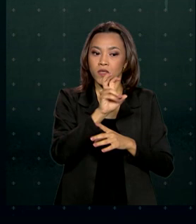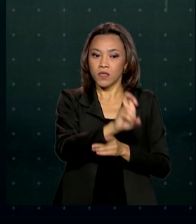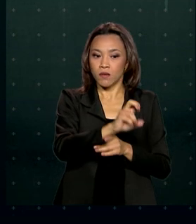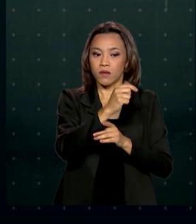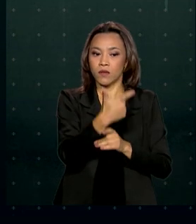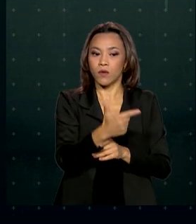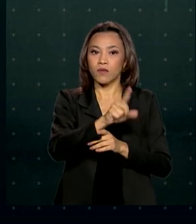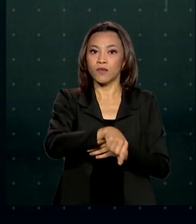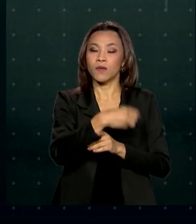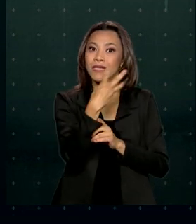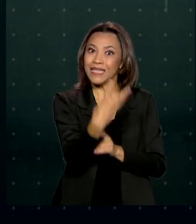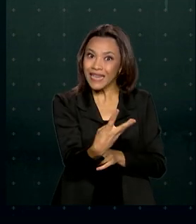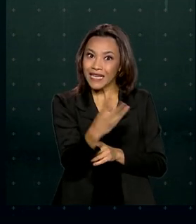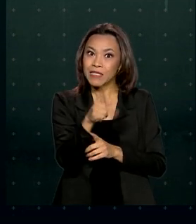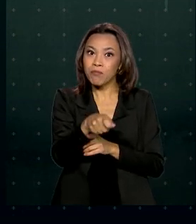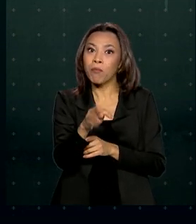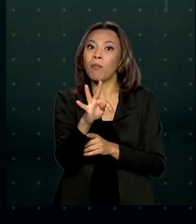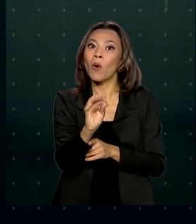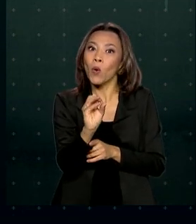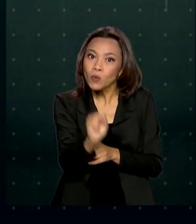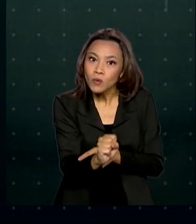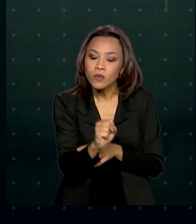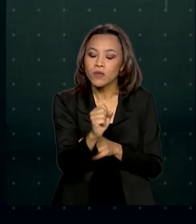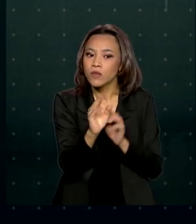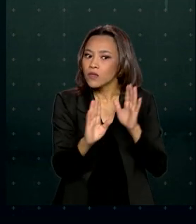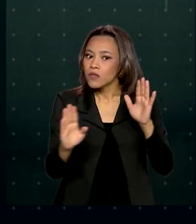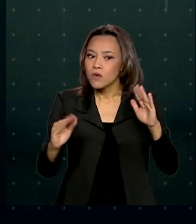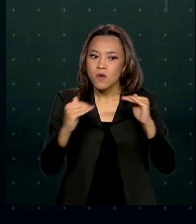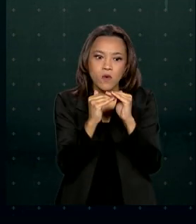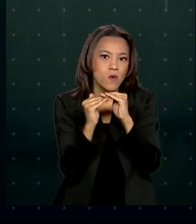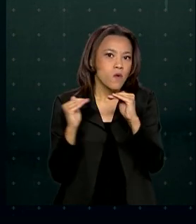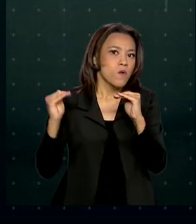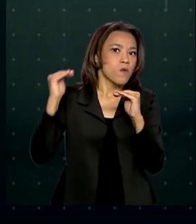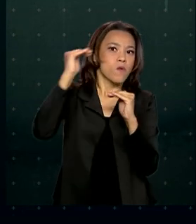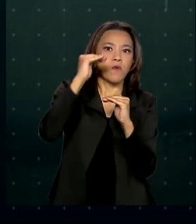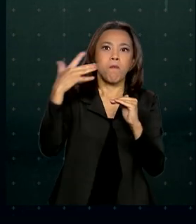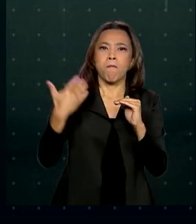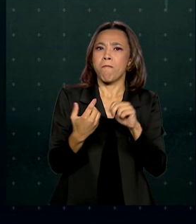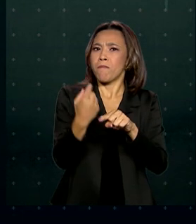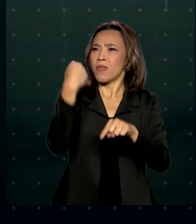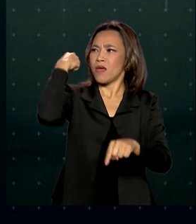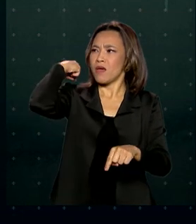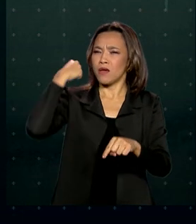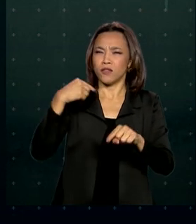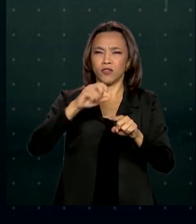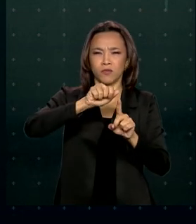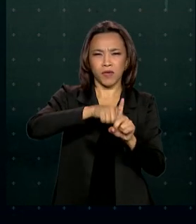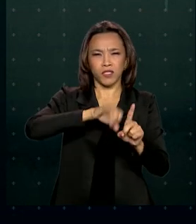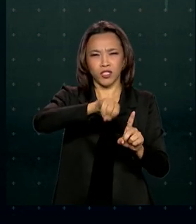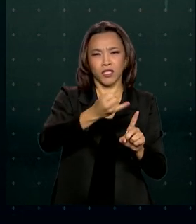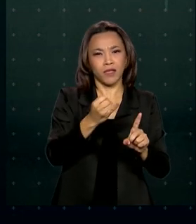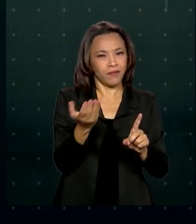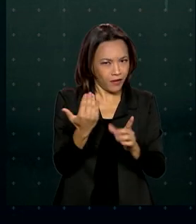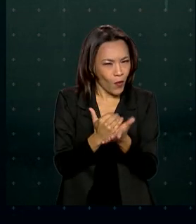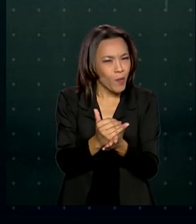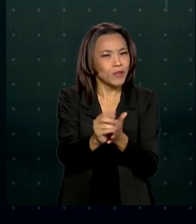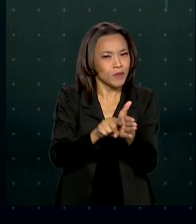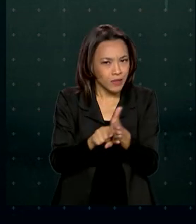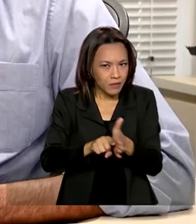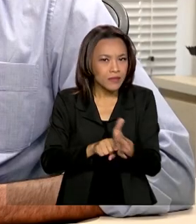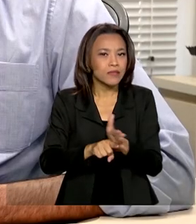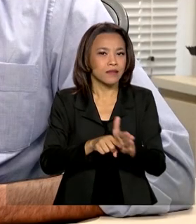,3 pontos. Maior patamar desde janeiro de 2012, quando a pesquisa começou a ser